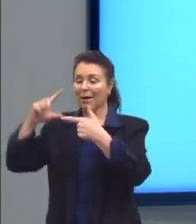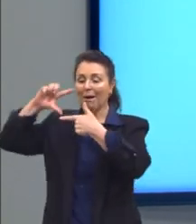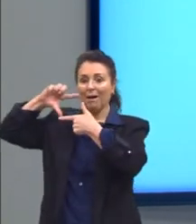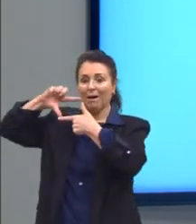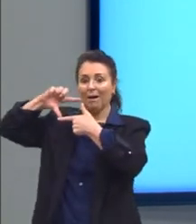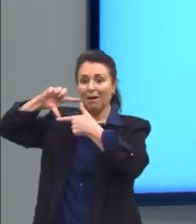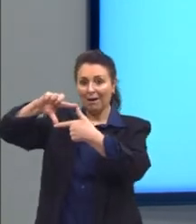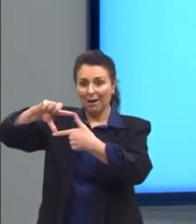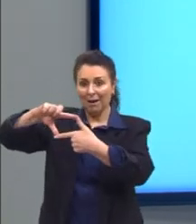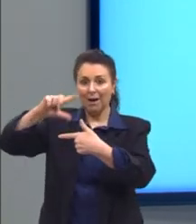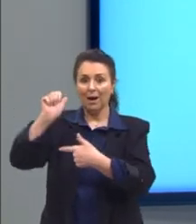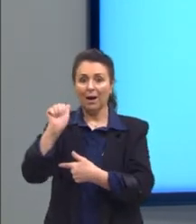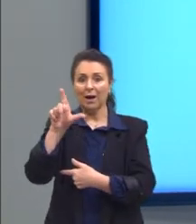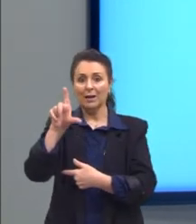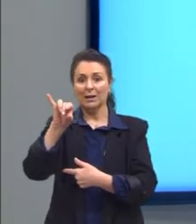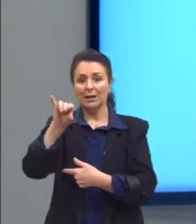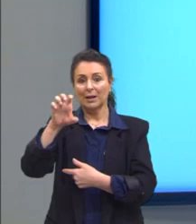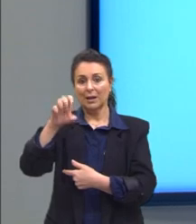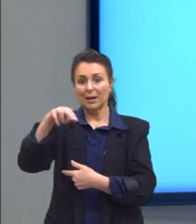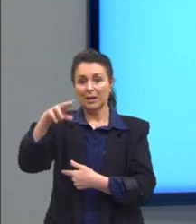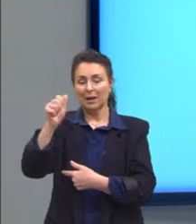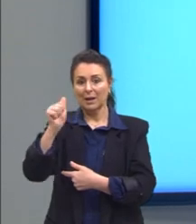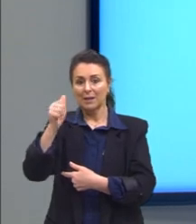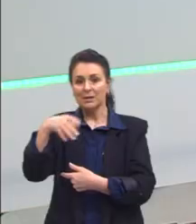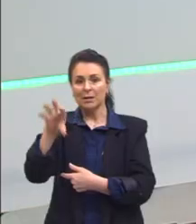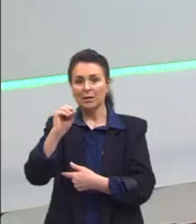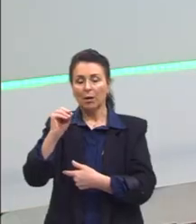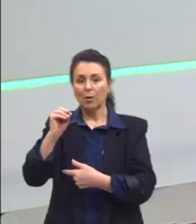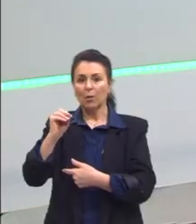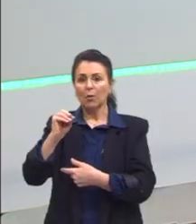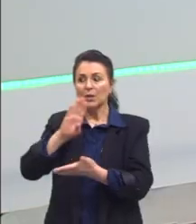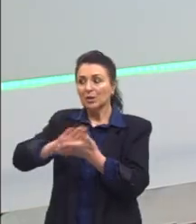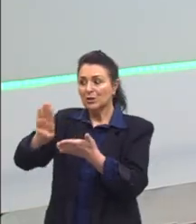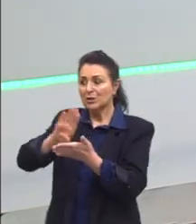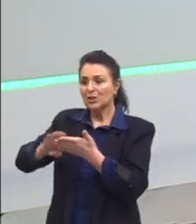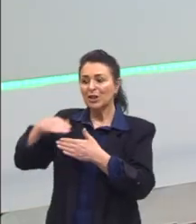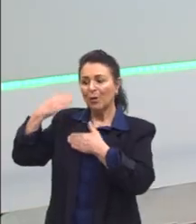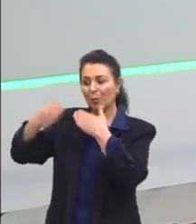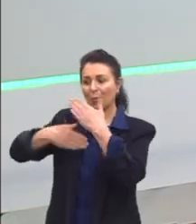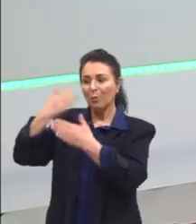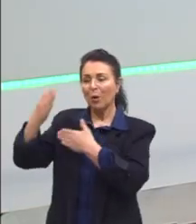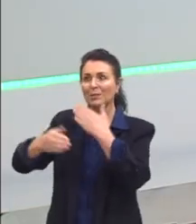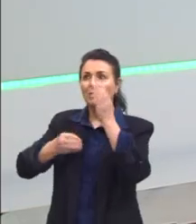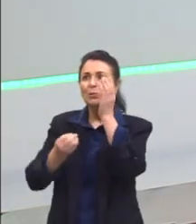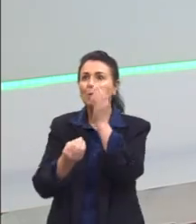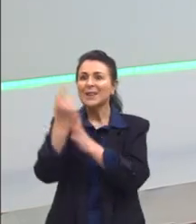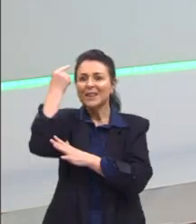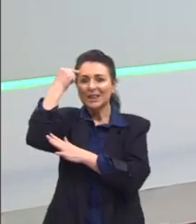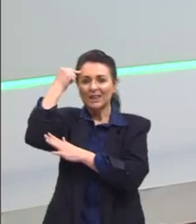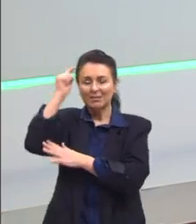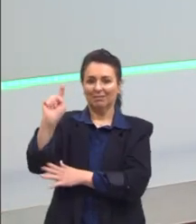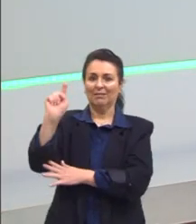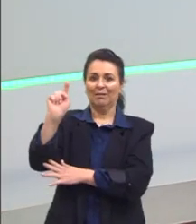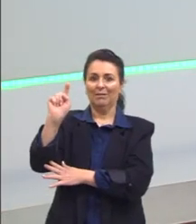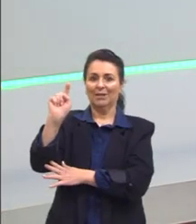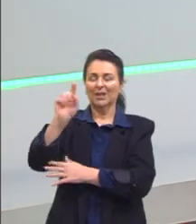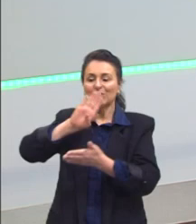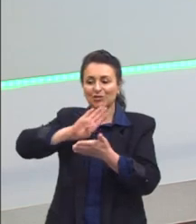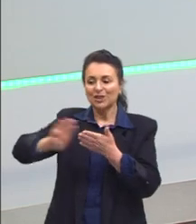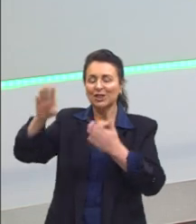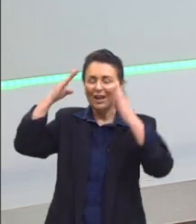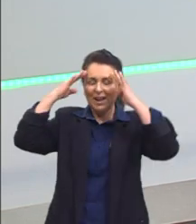Alienação. Que nos tira o processo criativo. Que nos tira a imaginação.